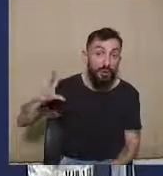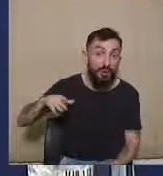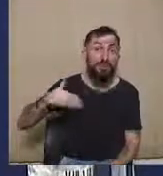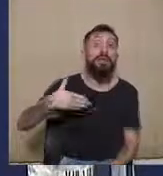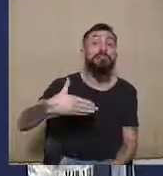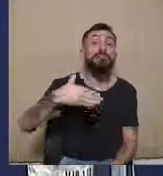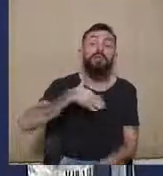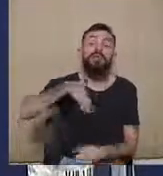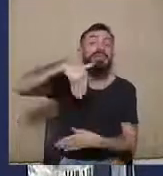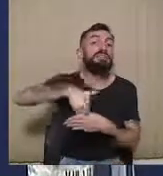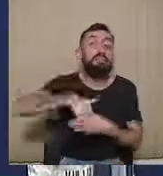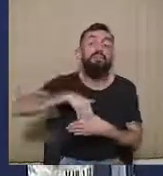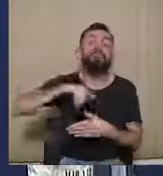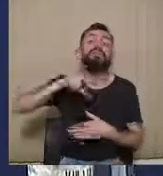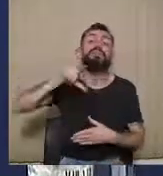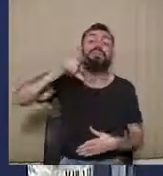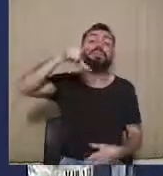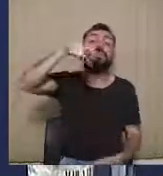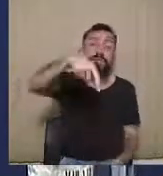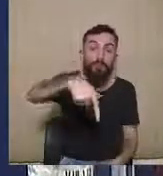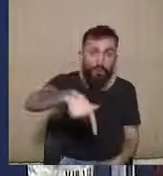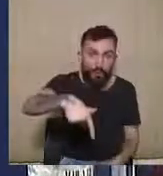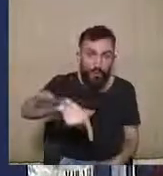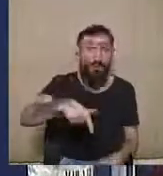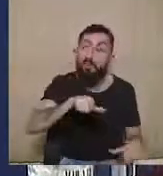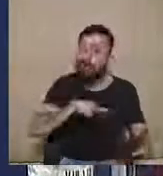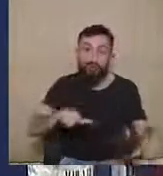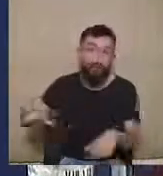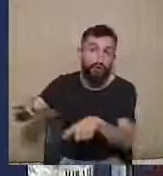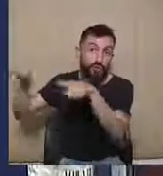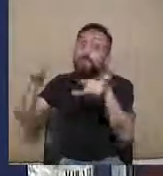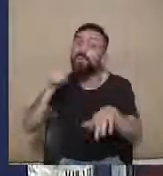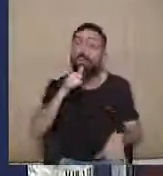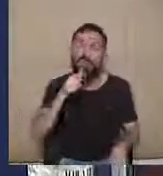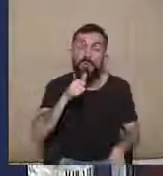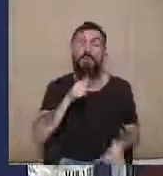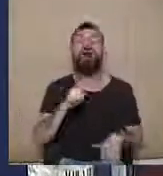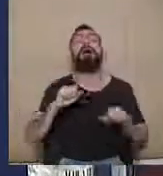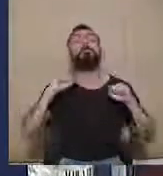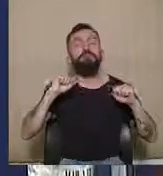das eleições, mas antes da diplomação, seria possível você mitigar